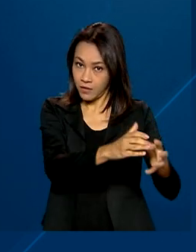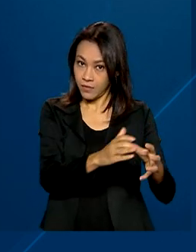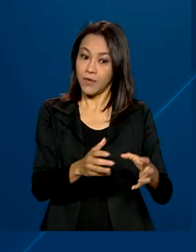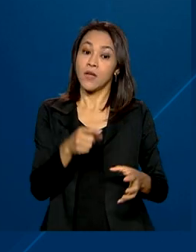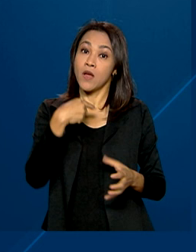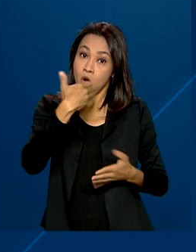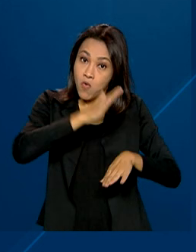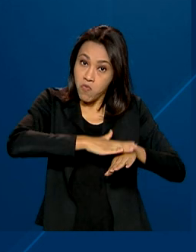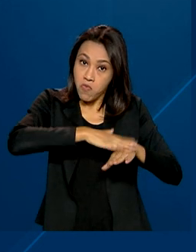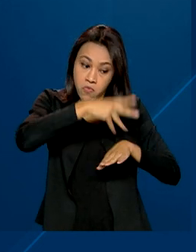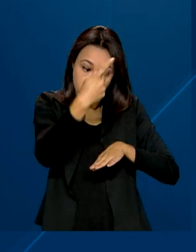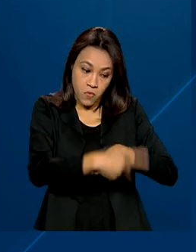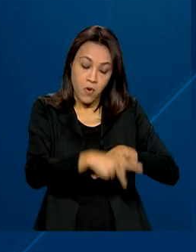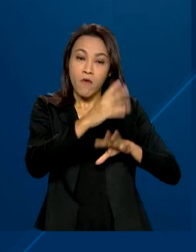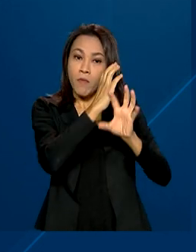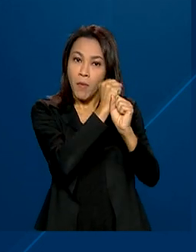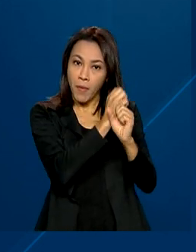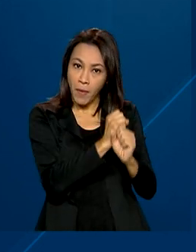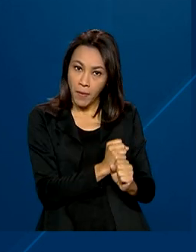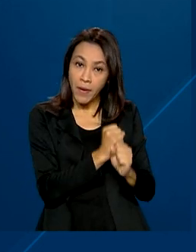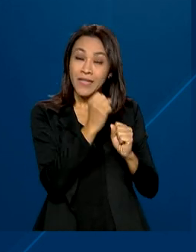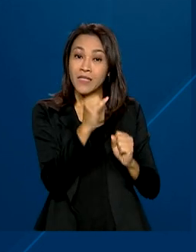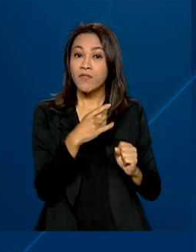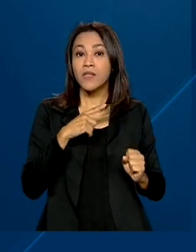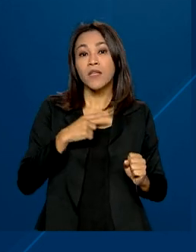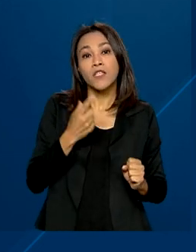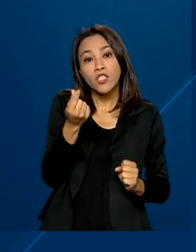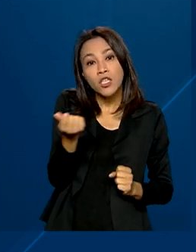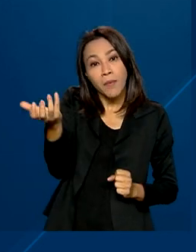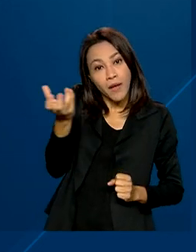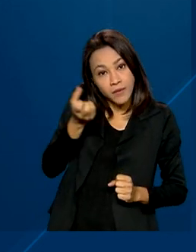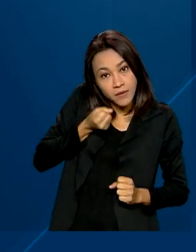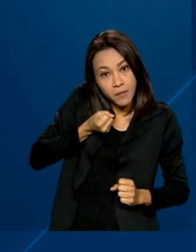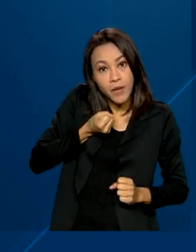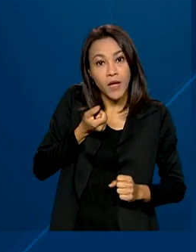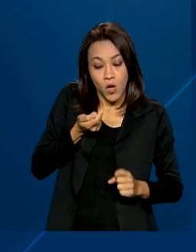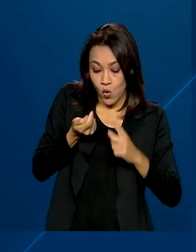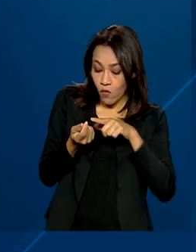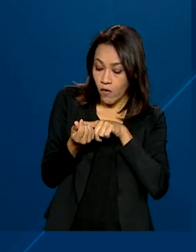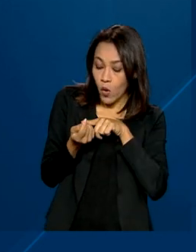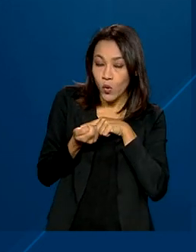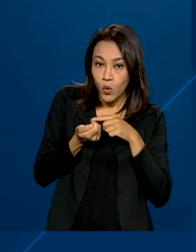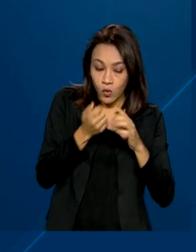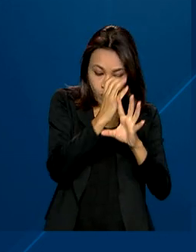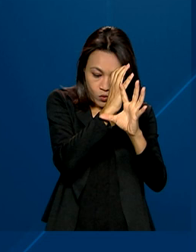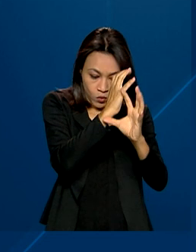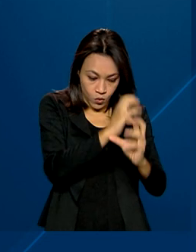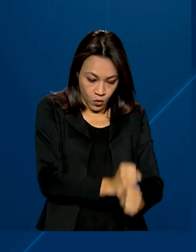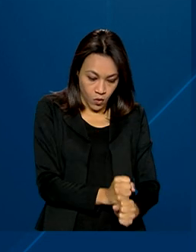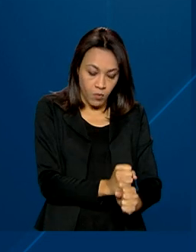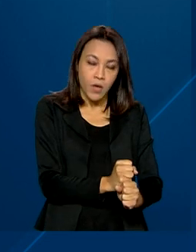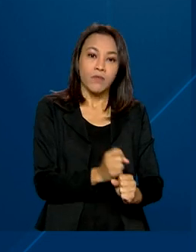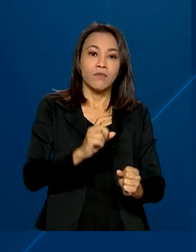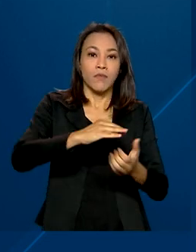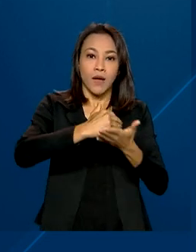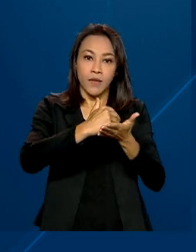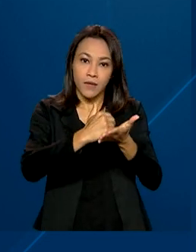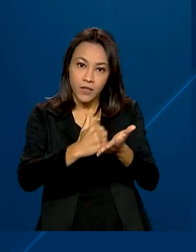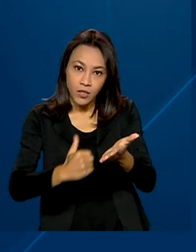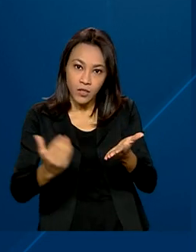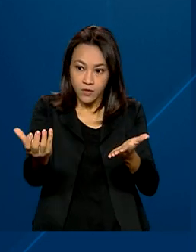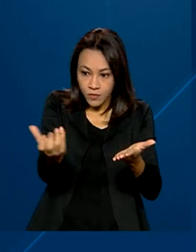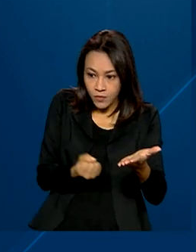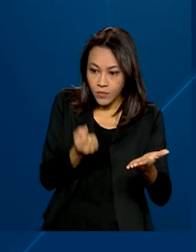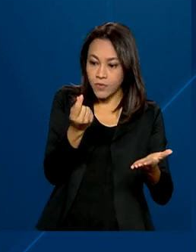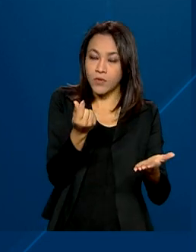para você. Caso você tenha valores a receber, o valor doado será somado à sua restituição. E